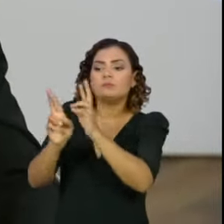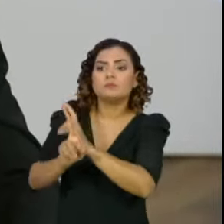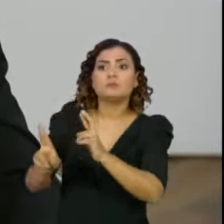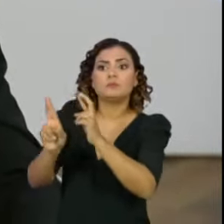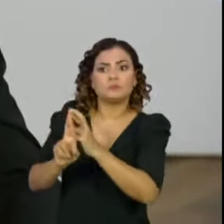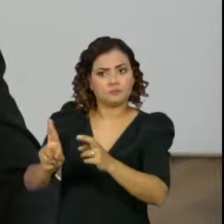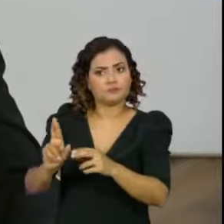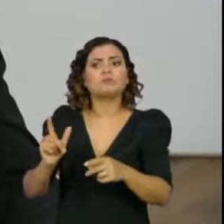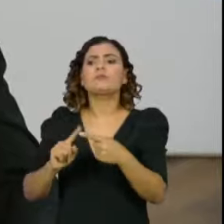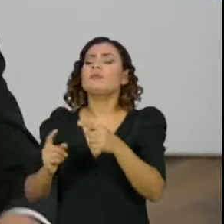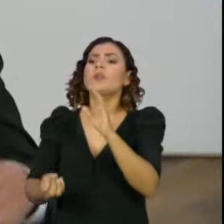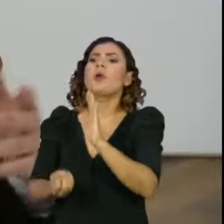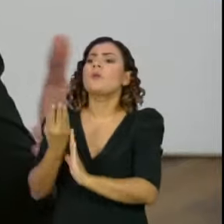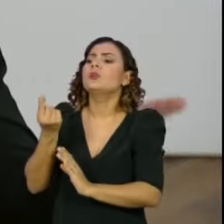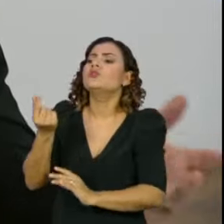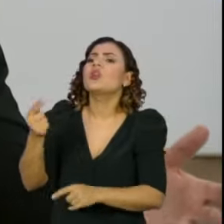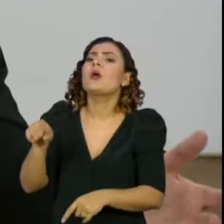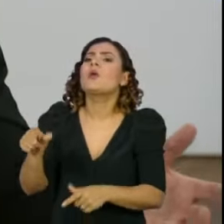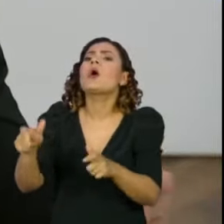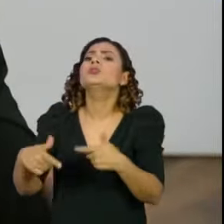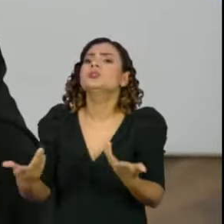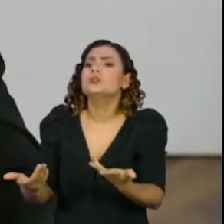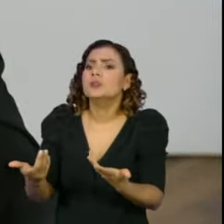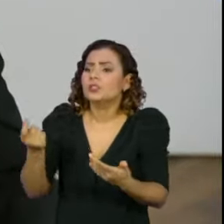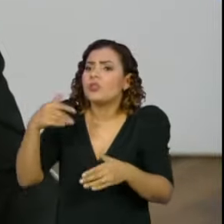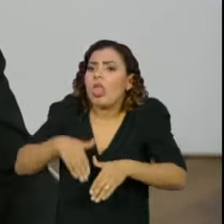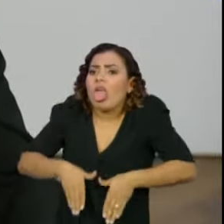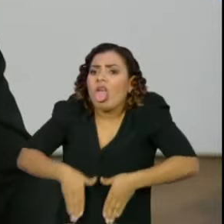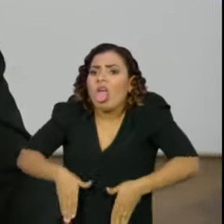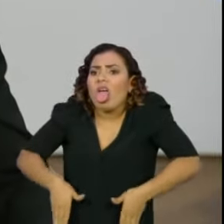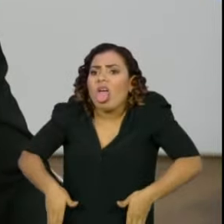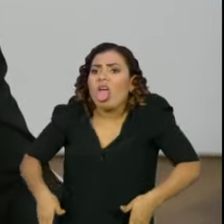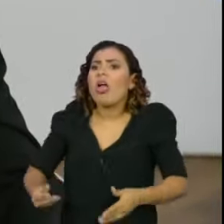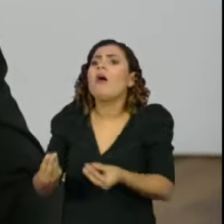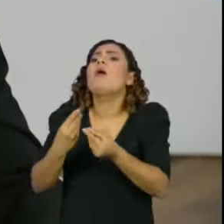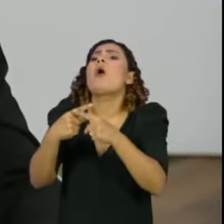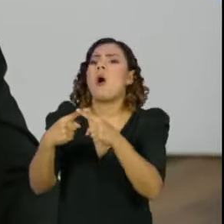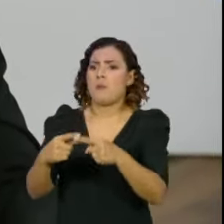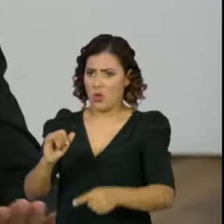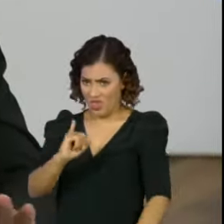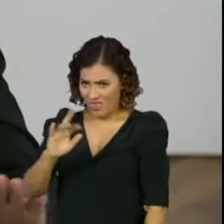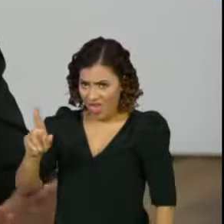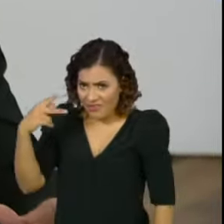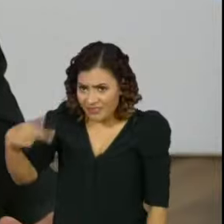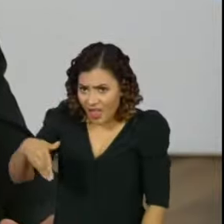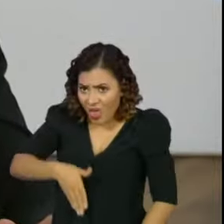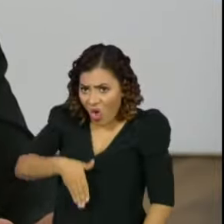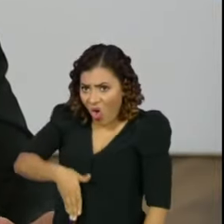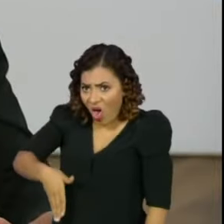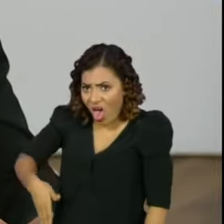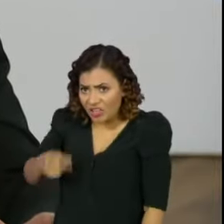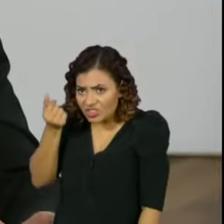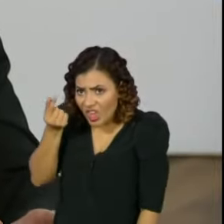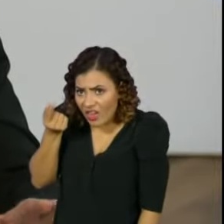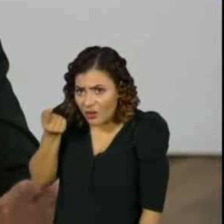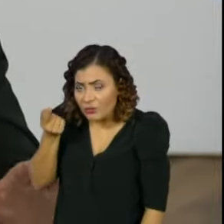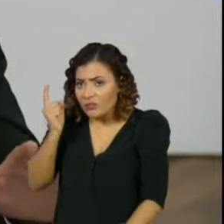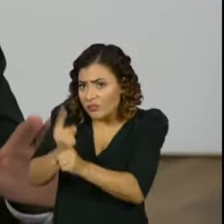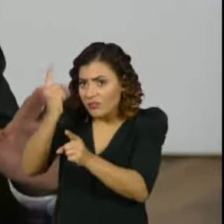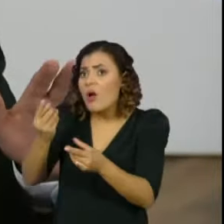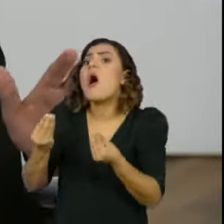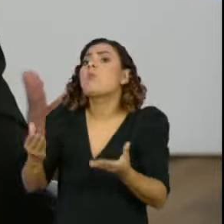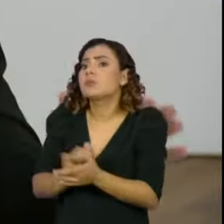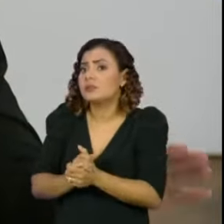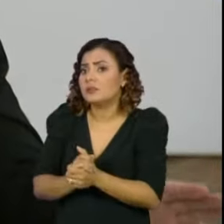do fato, a origem do dinheiro, se o dinheiro está demonstrado como declarado no seu imposto de renda ou não. Então, são todas as circunstâncias do fato que